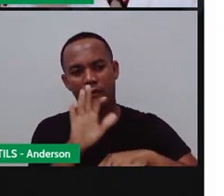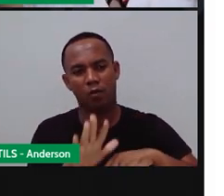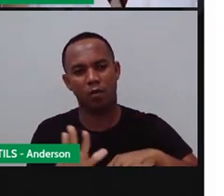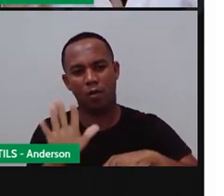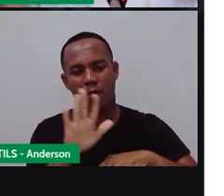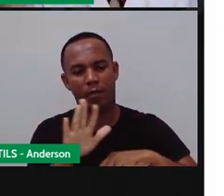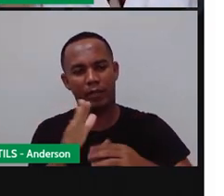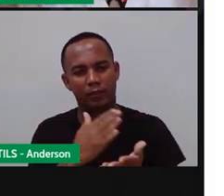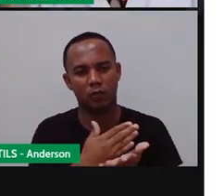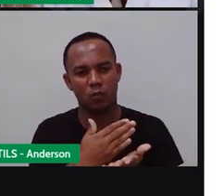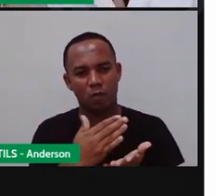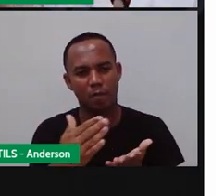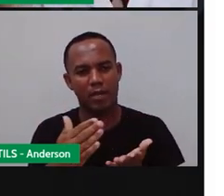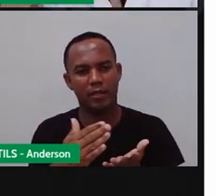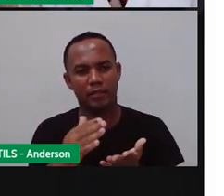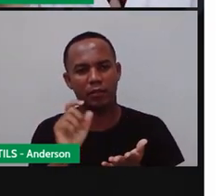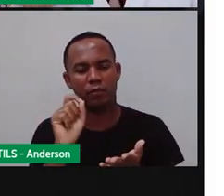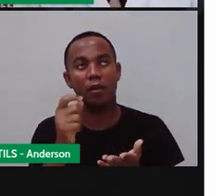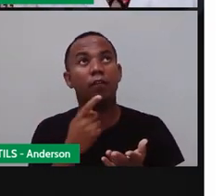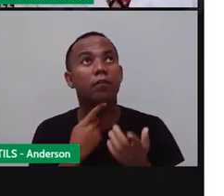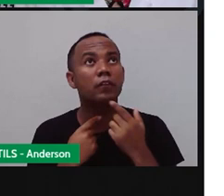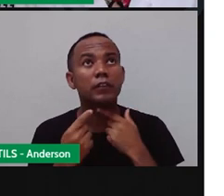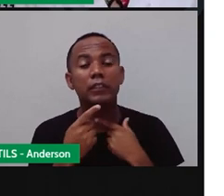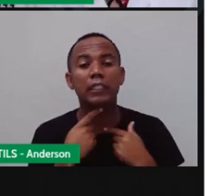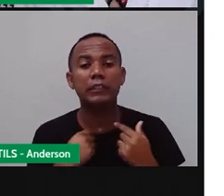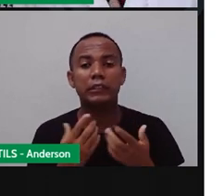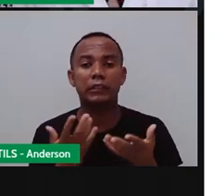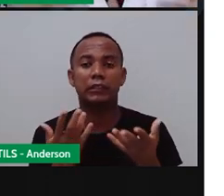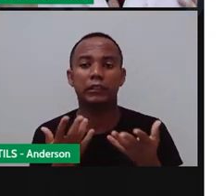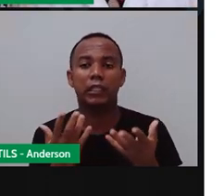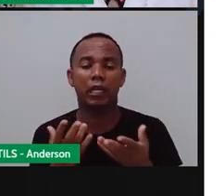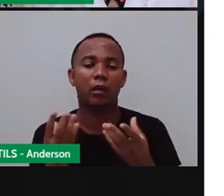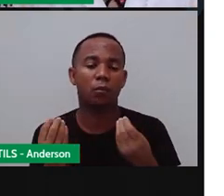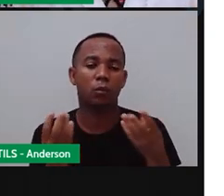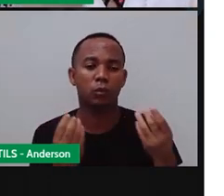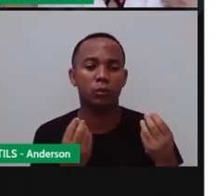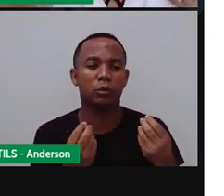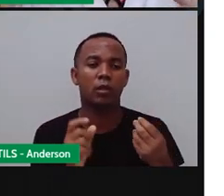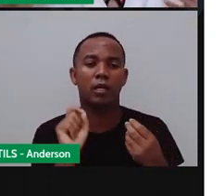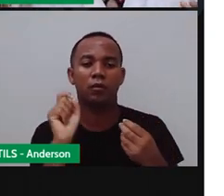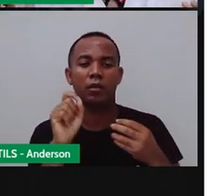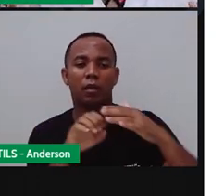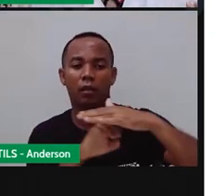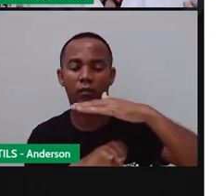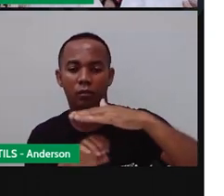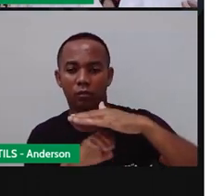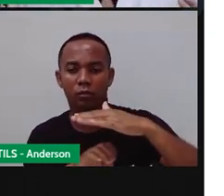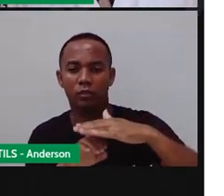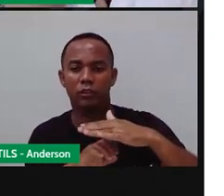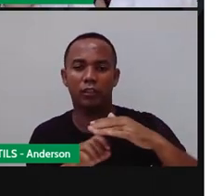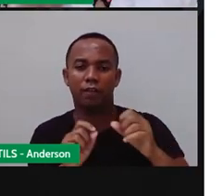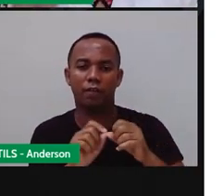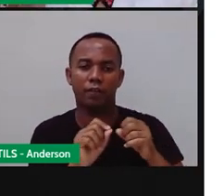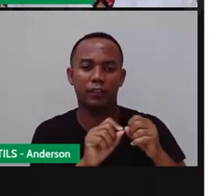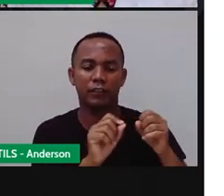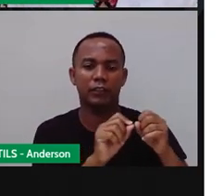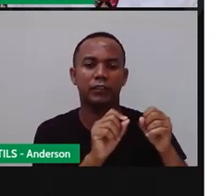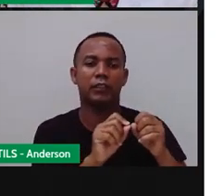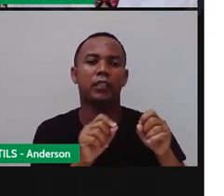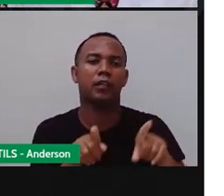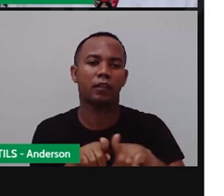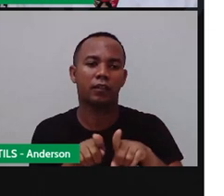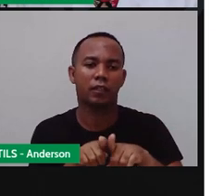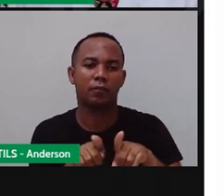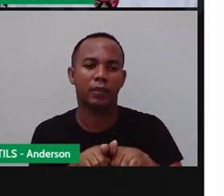começam a desejar muito, muito, muito esse relógio. E essa indústria, que é quem fabrica esses relógios, e existiam também